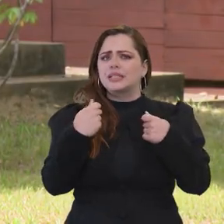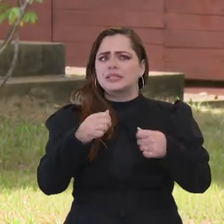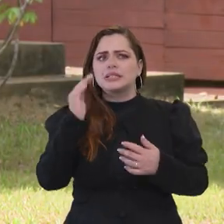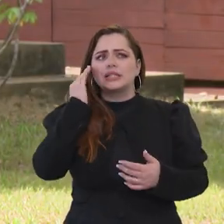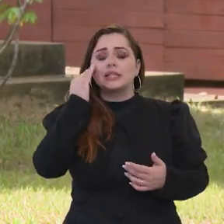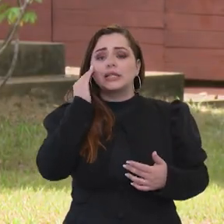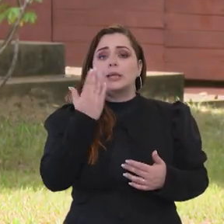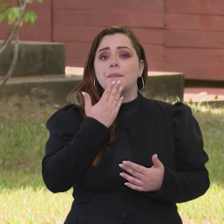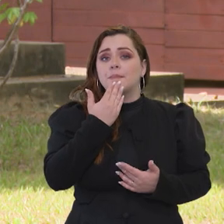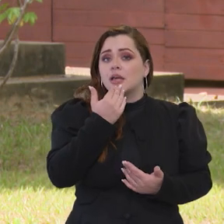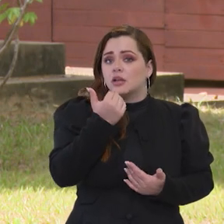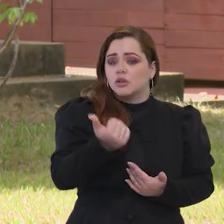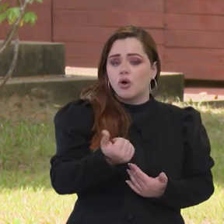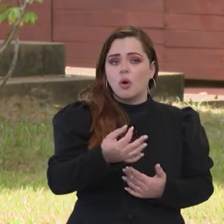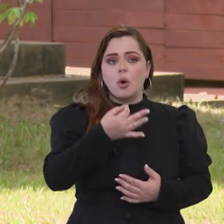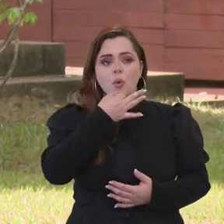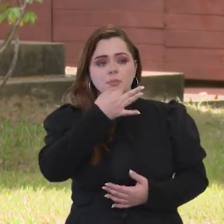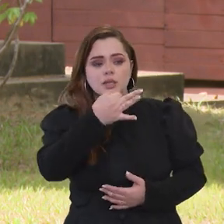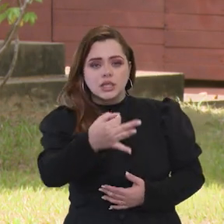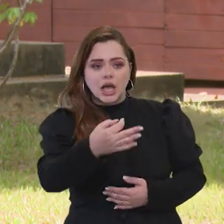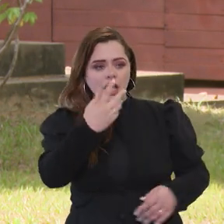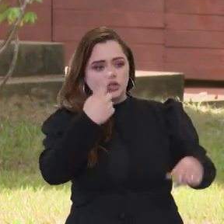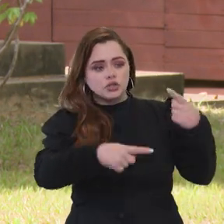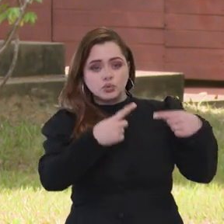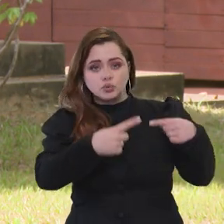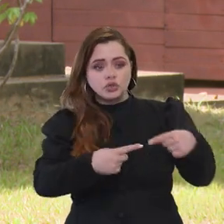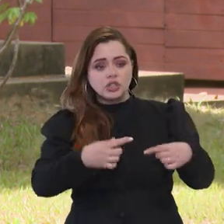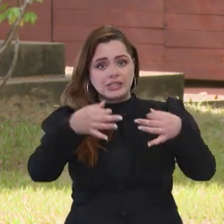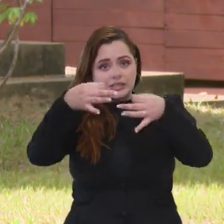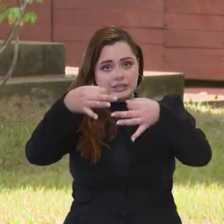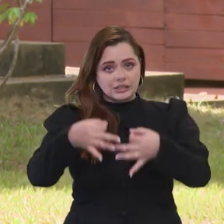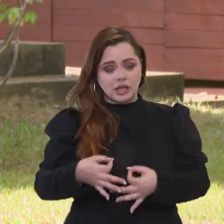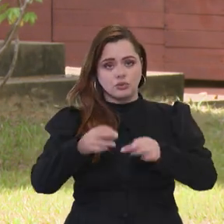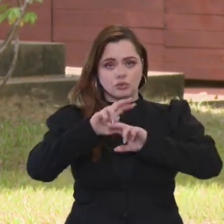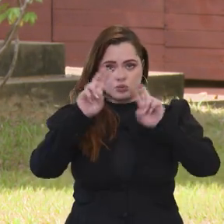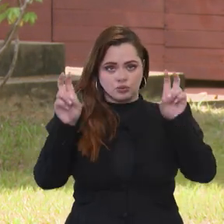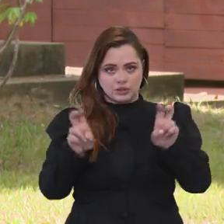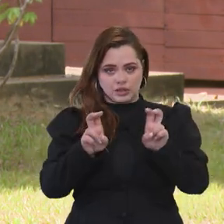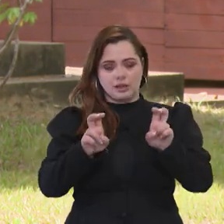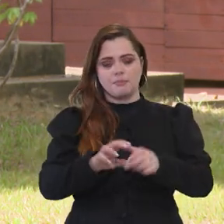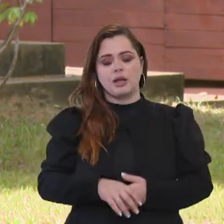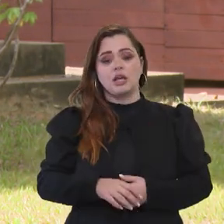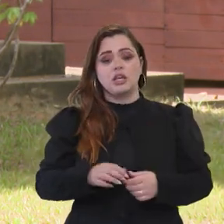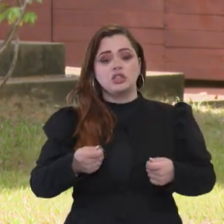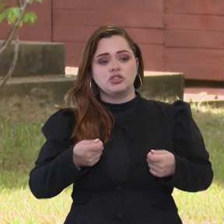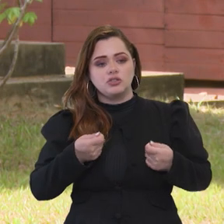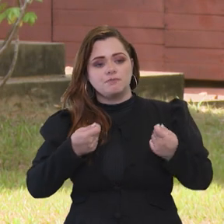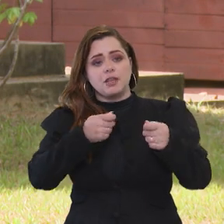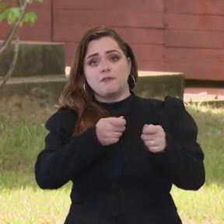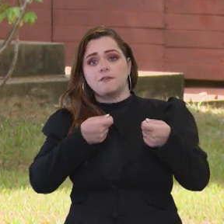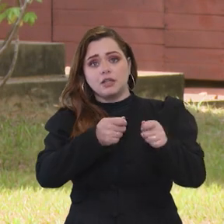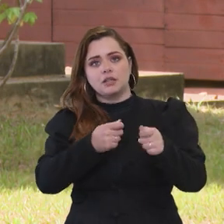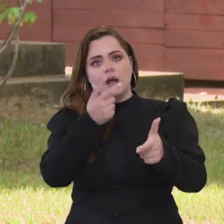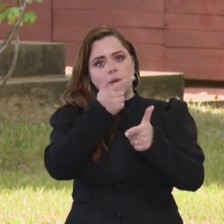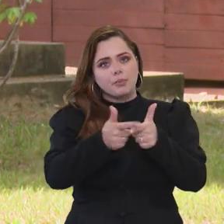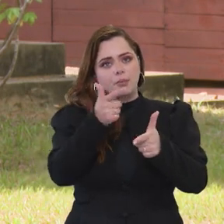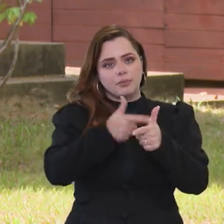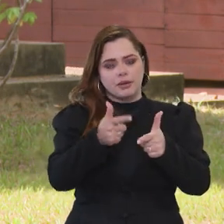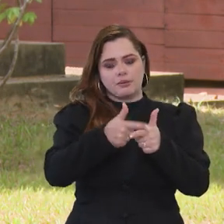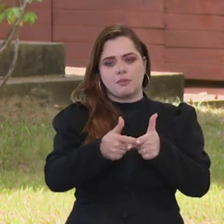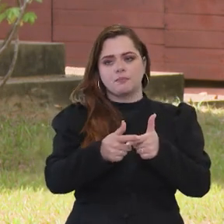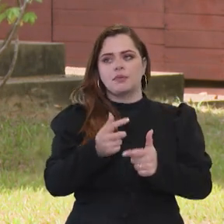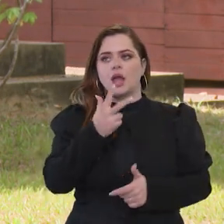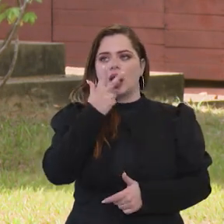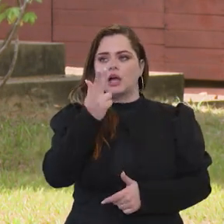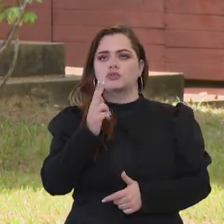é a Amazônia e possa opinar e a gente possa fazer uma discussão lúcida em relação ao assunto e, de fato, a gente conseguir enfrentar o problema da Amazônia,